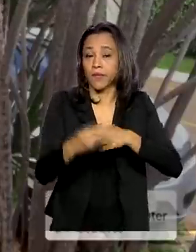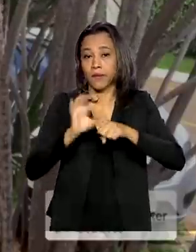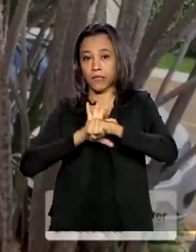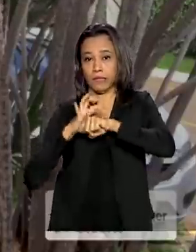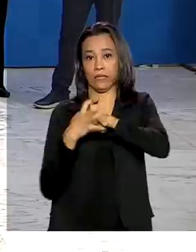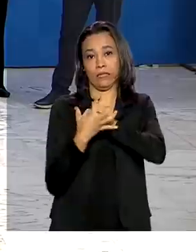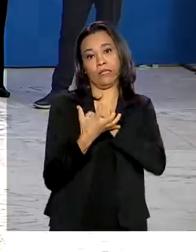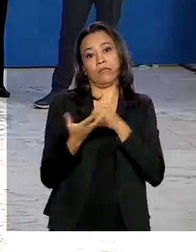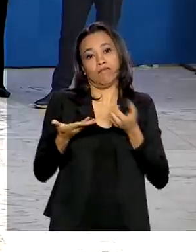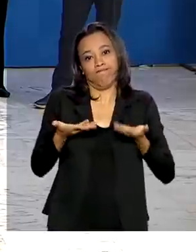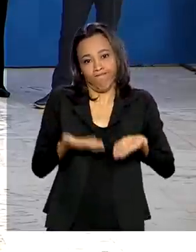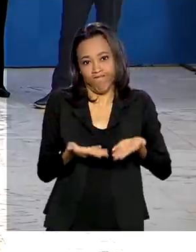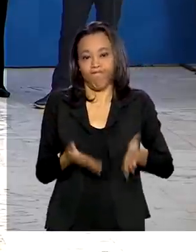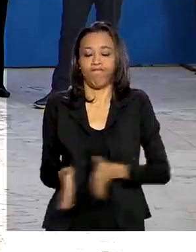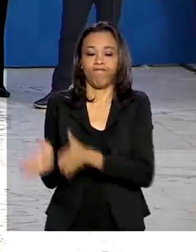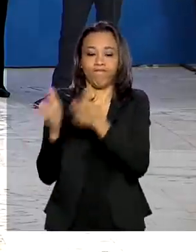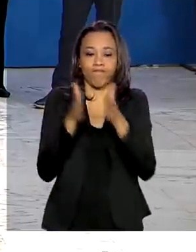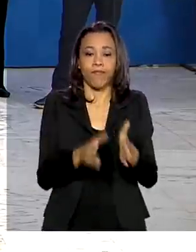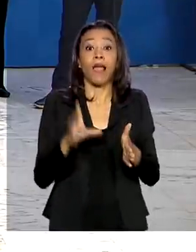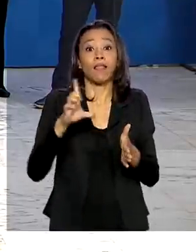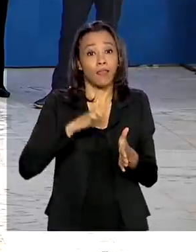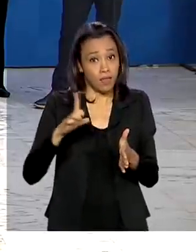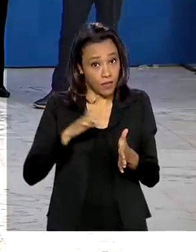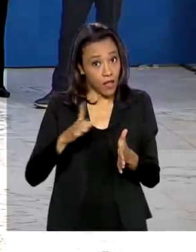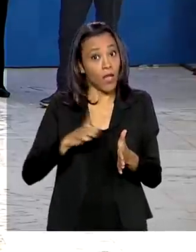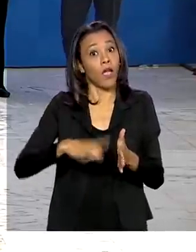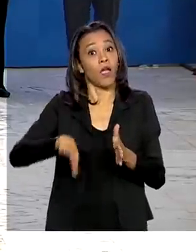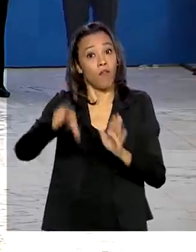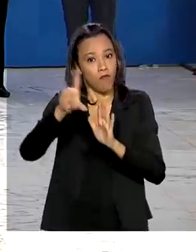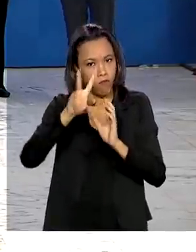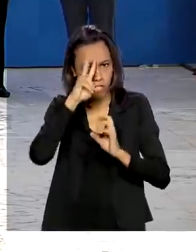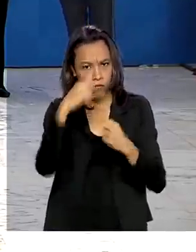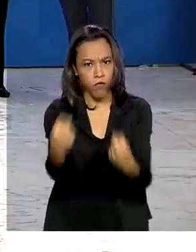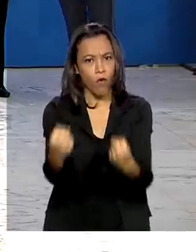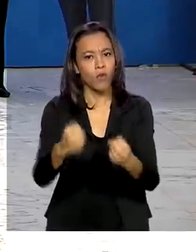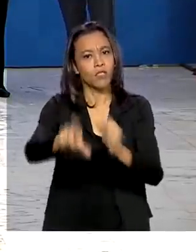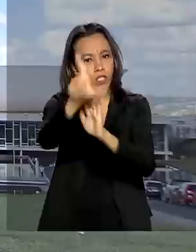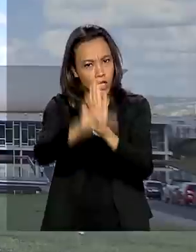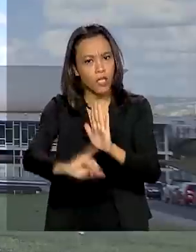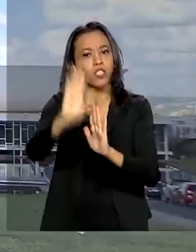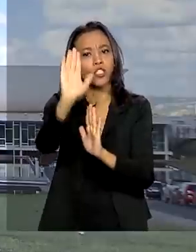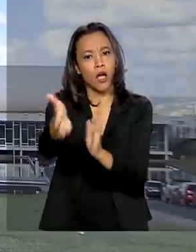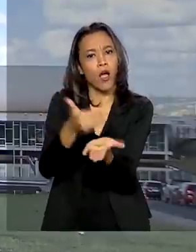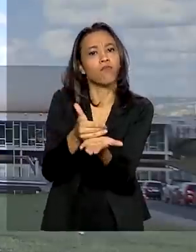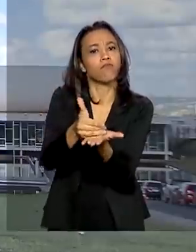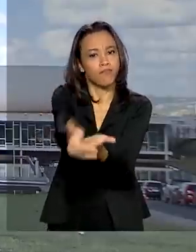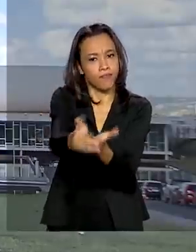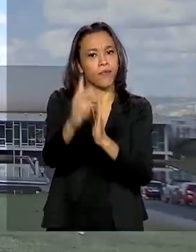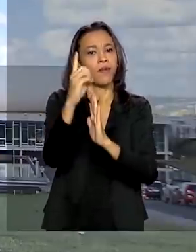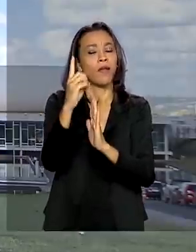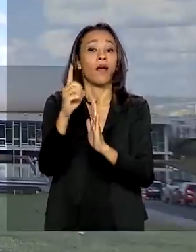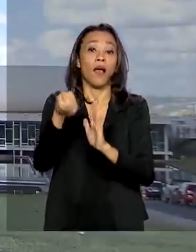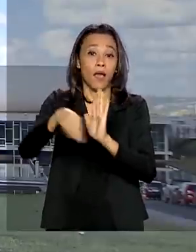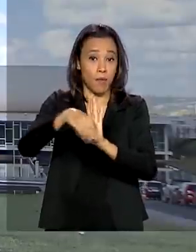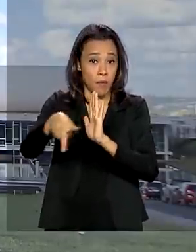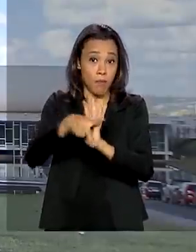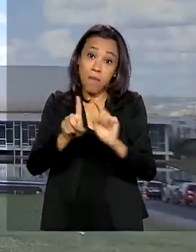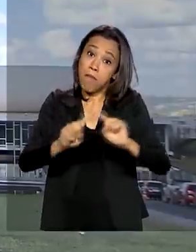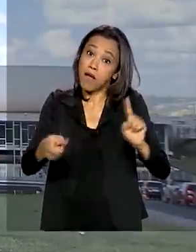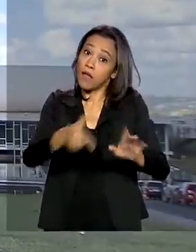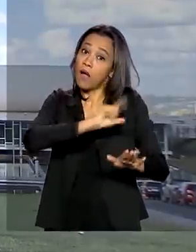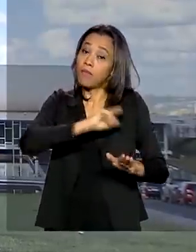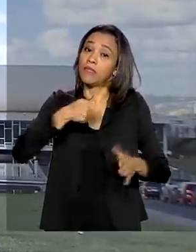-19. Como tem força de lei, a medida provisória já está em vigor, mas precisa ser aprovada pelo